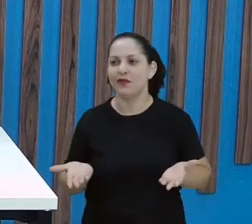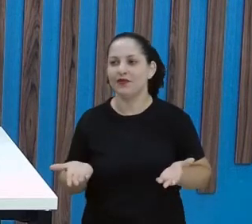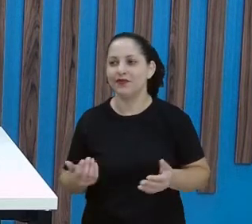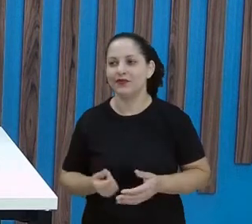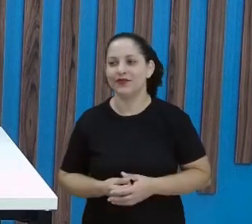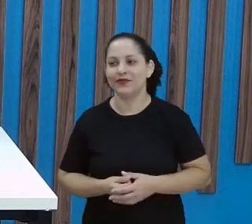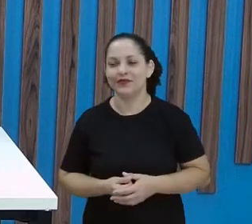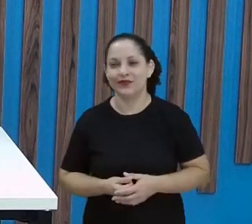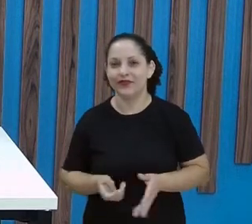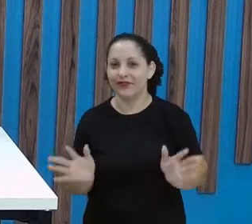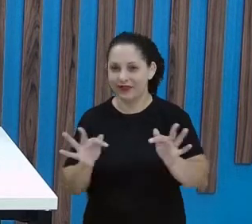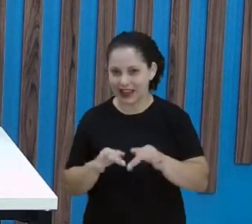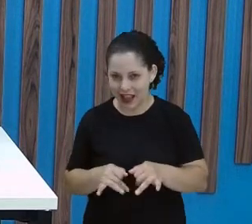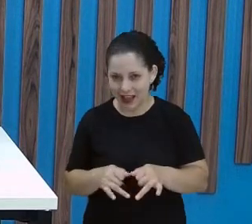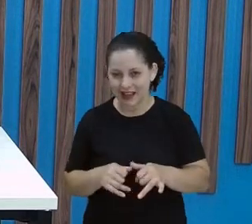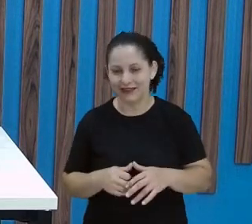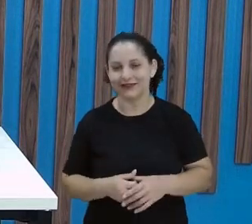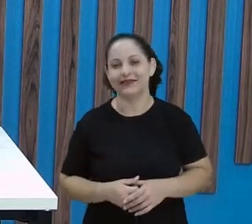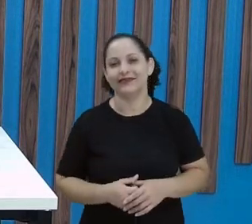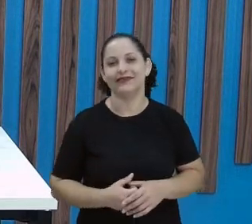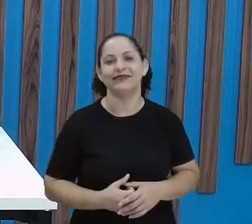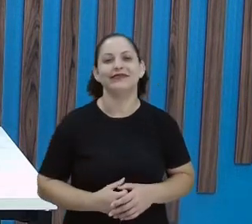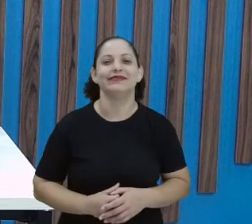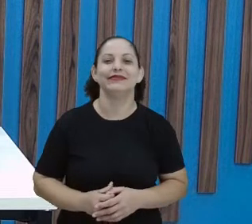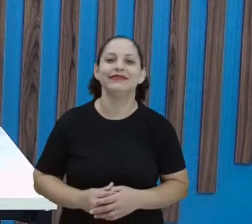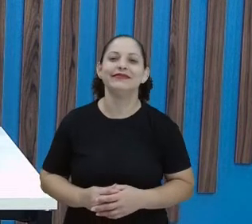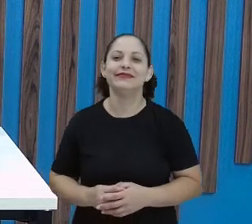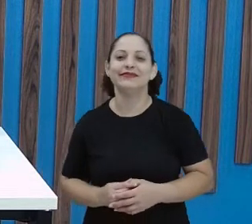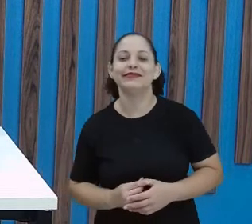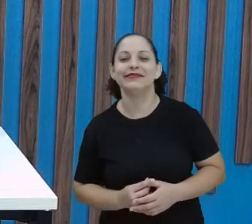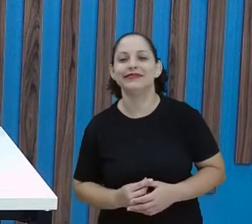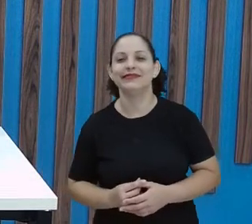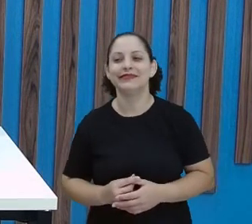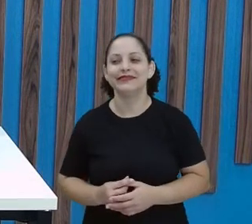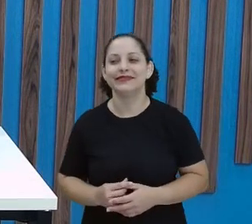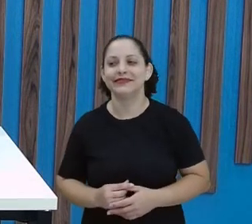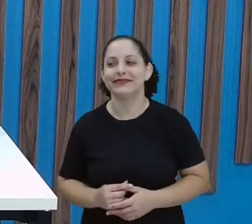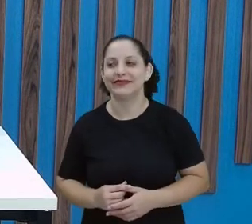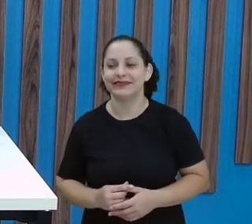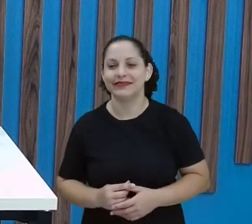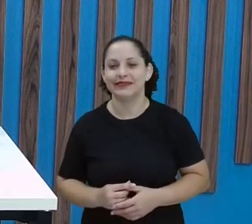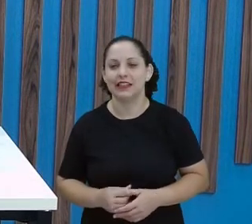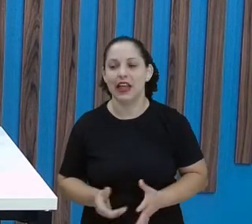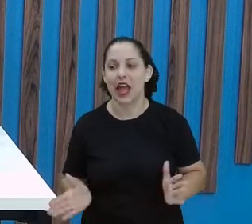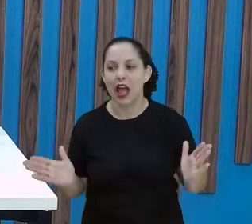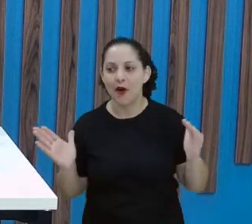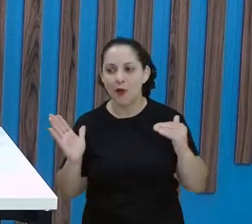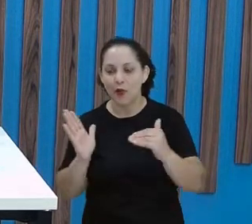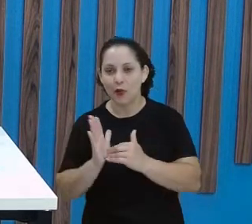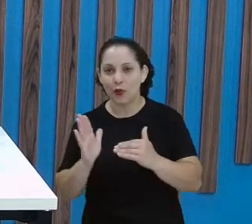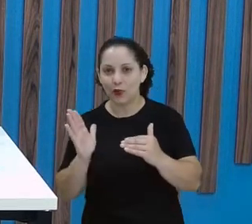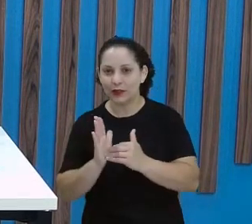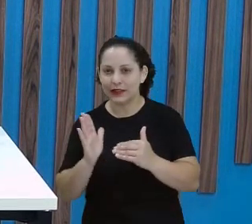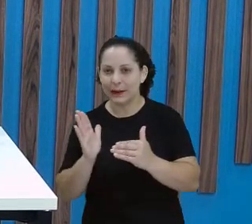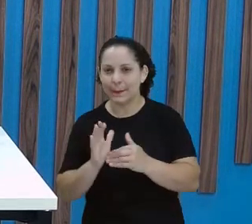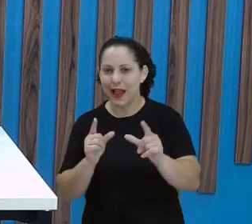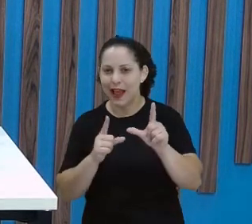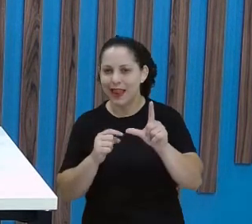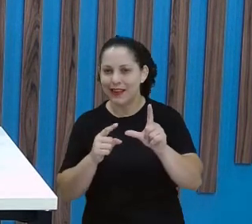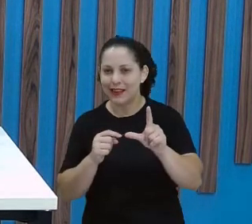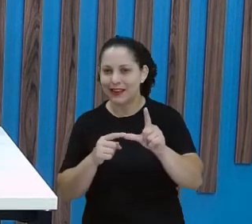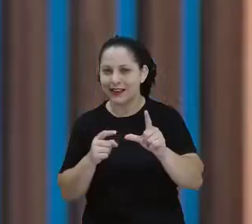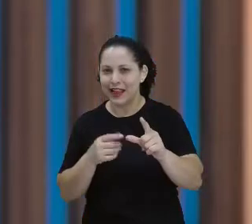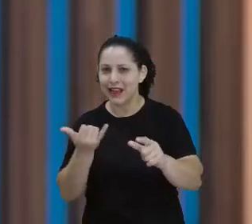Ah! Vai dar o suspense. dar o suspense. A última letra, Eita!